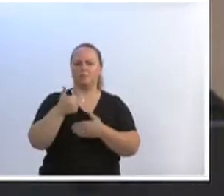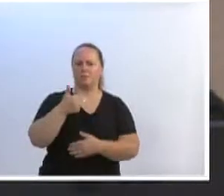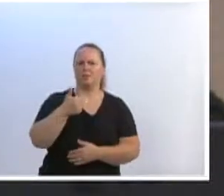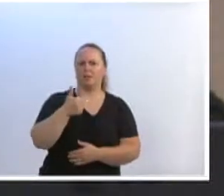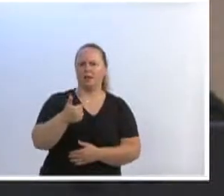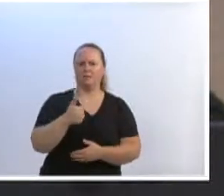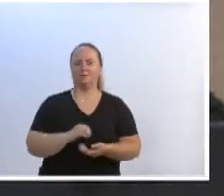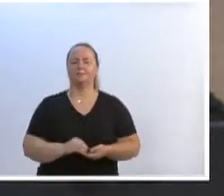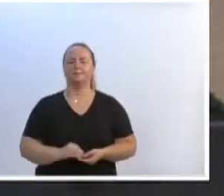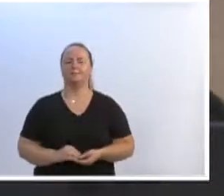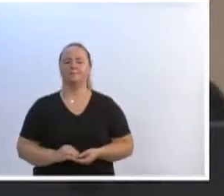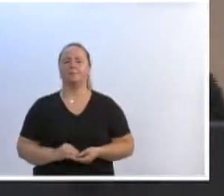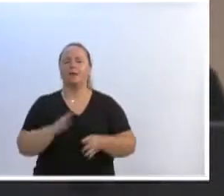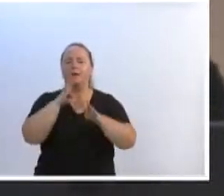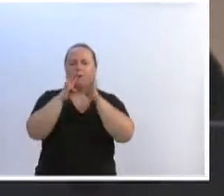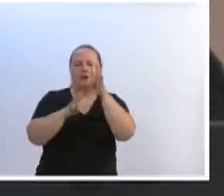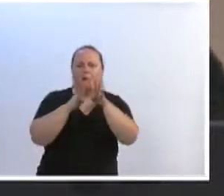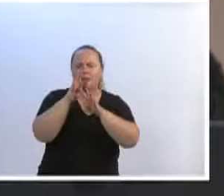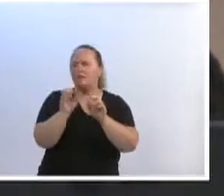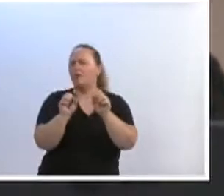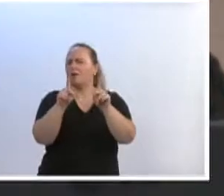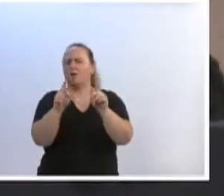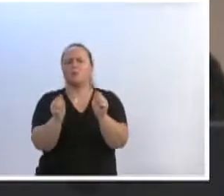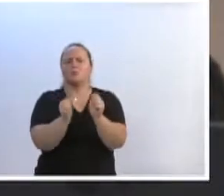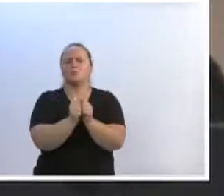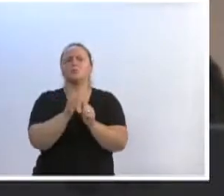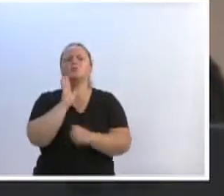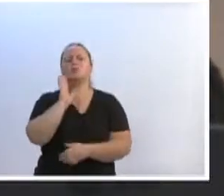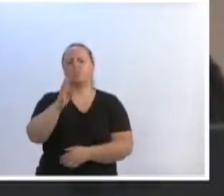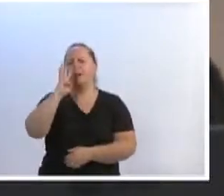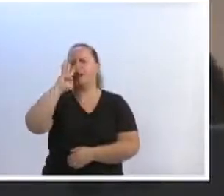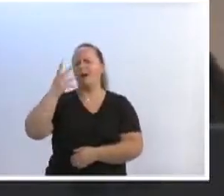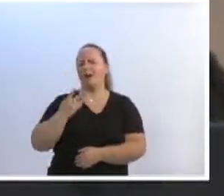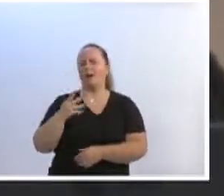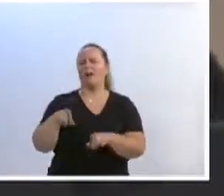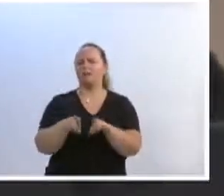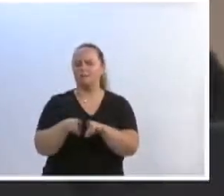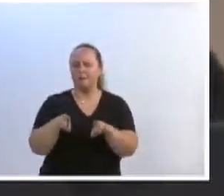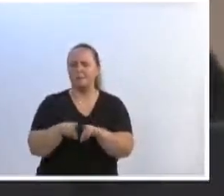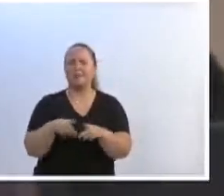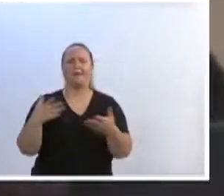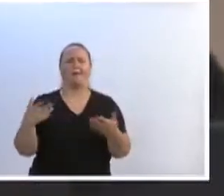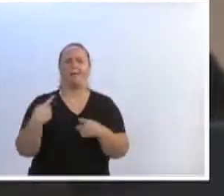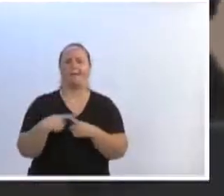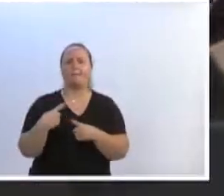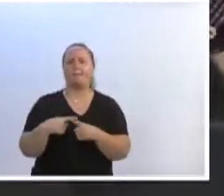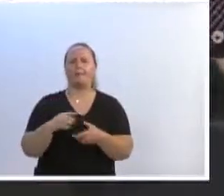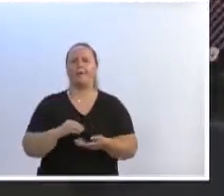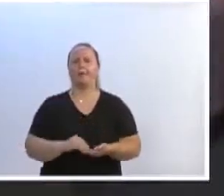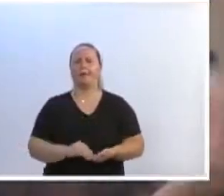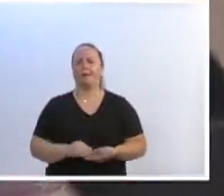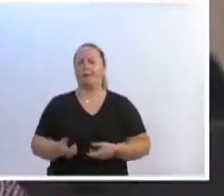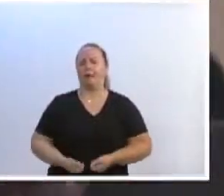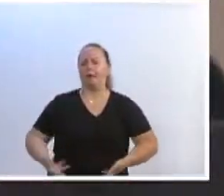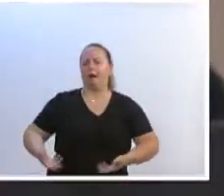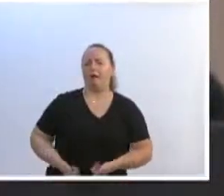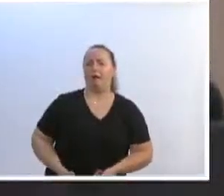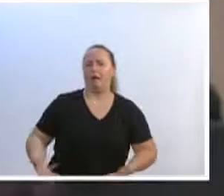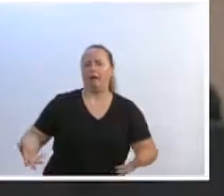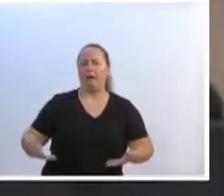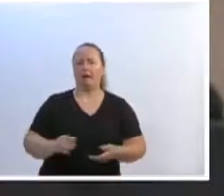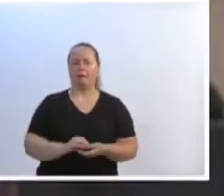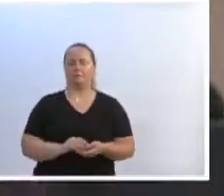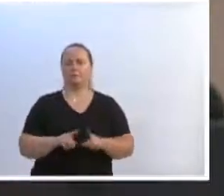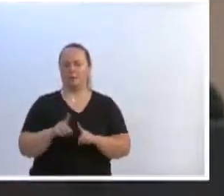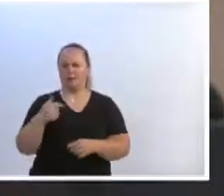eu acho que crítica faz parte, eu também fui bastante criticado, alguns dias atrás, sobre o segundo colocado em gasto no gabinete. Não estou nem